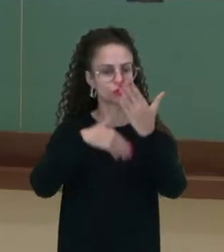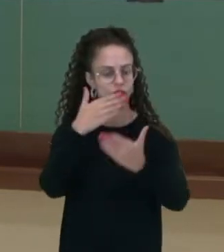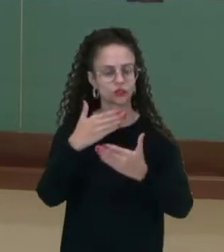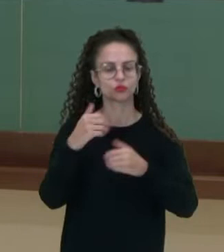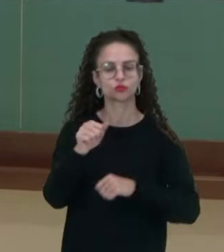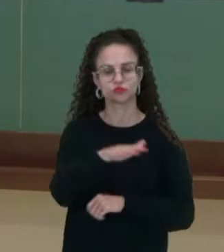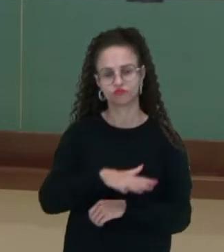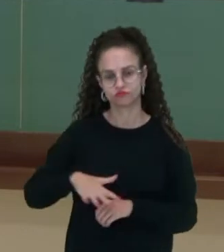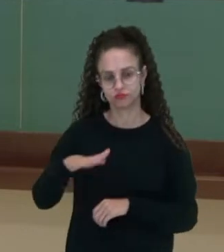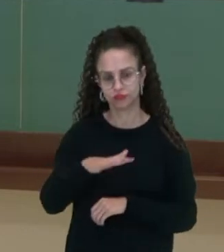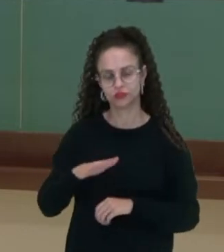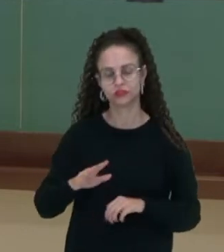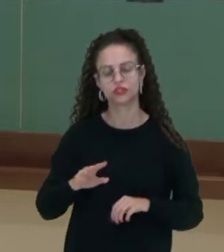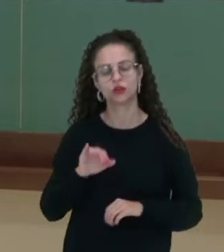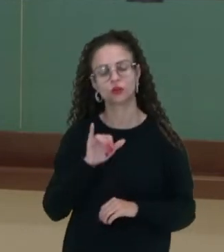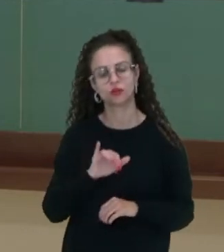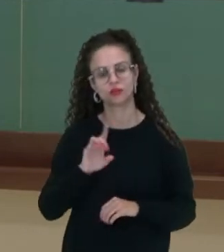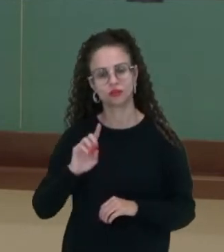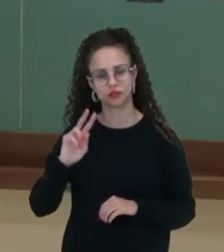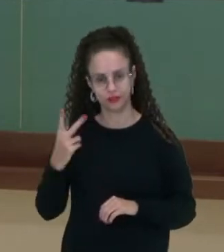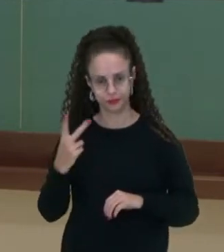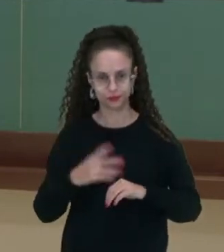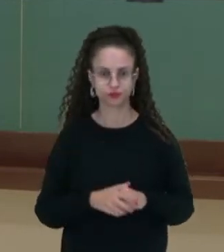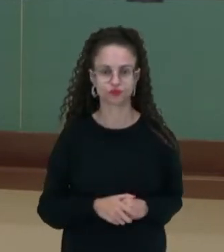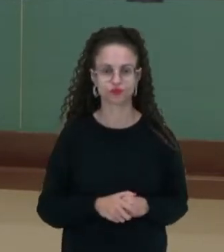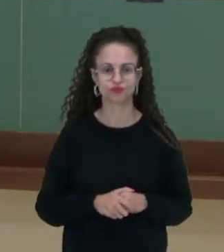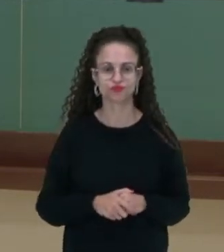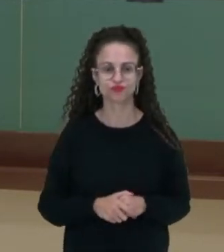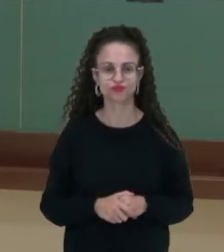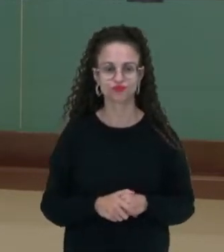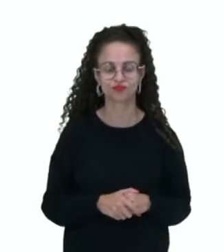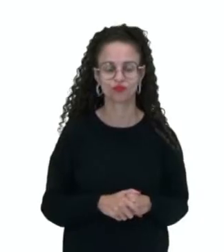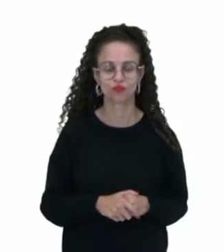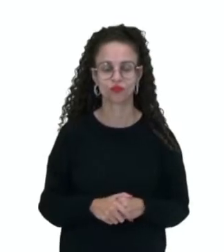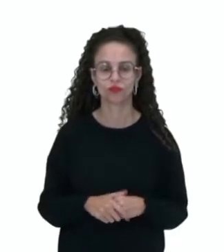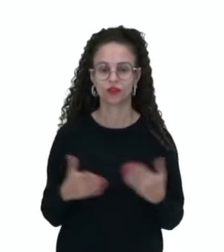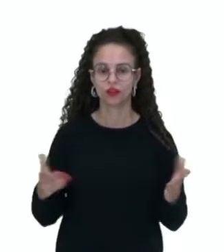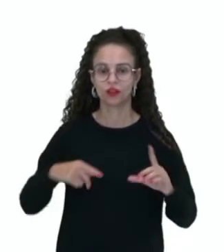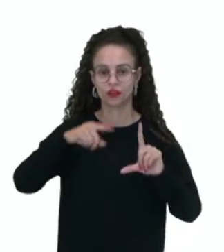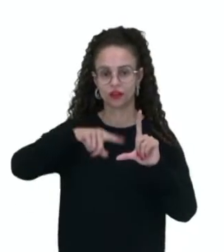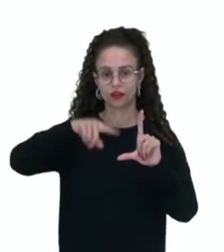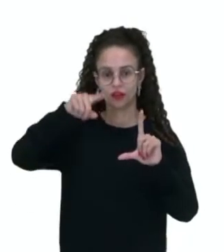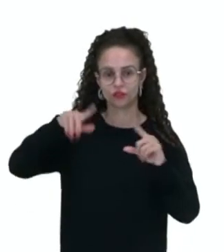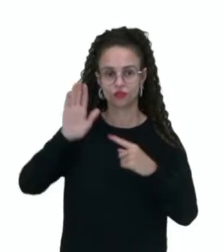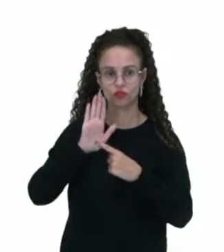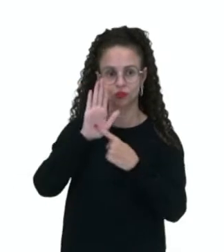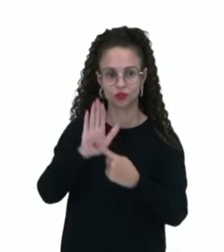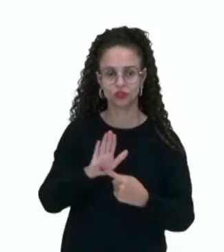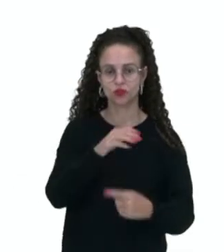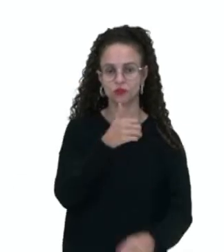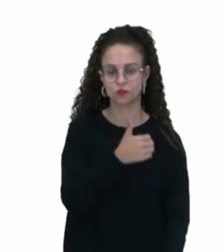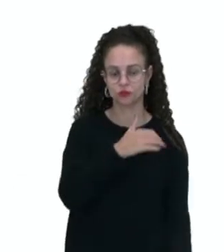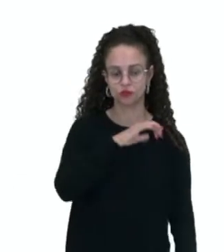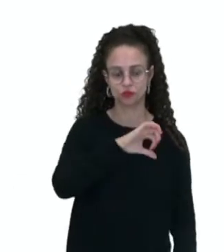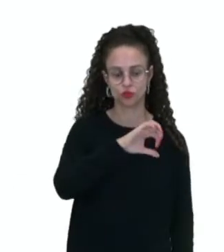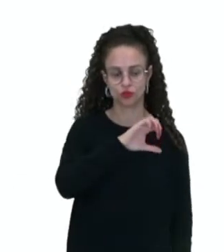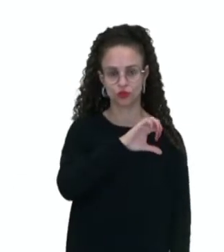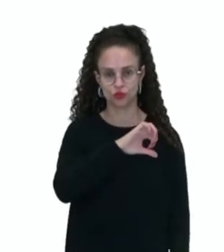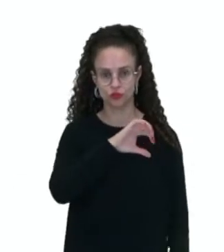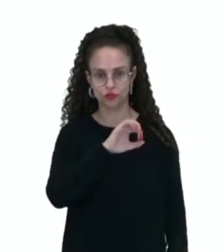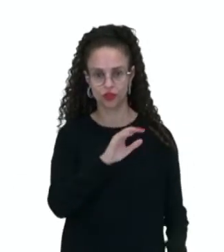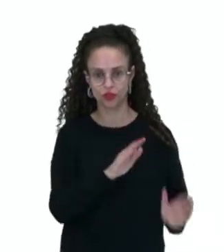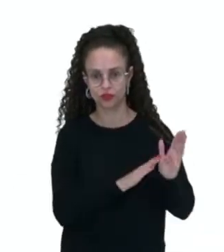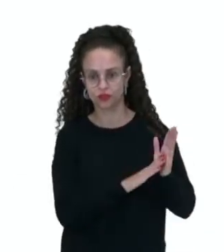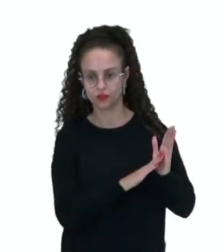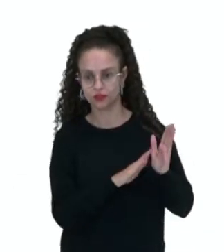seu desenvolvimento humano, por exemplo, tá bom? Vamos ver aqui então, olha só, aqui temos um gráfico mostrando que desde 1990 o Brasil vem melhorando